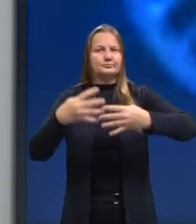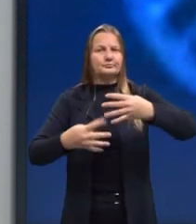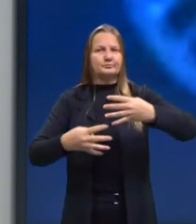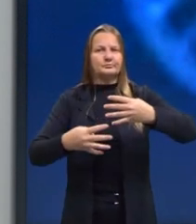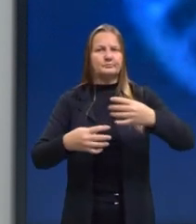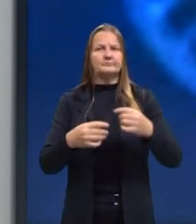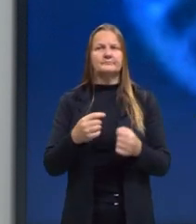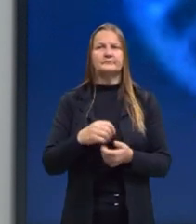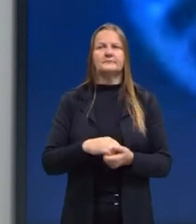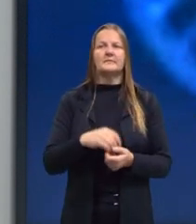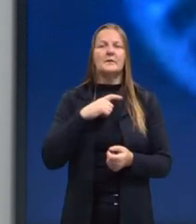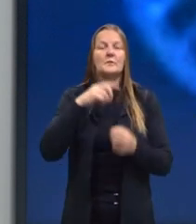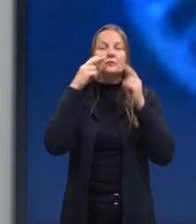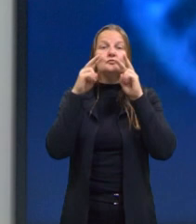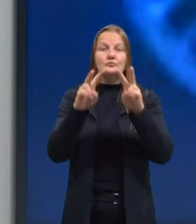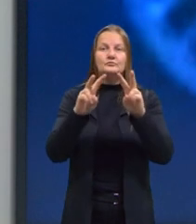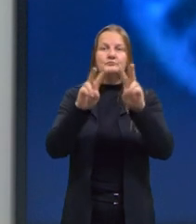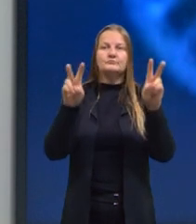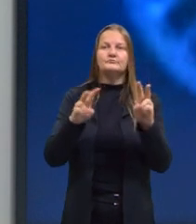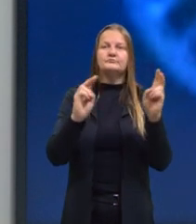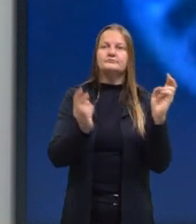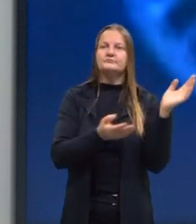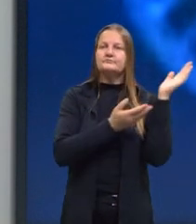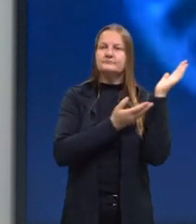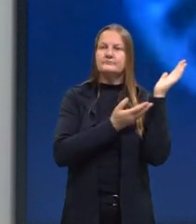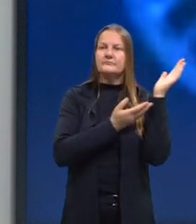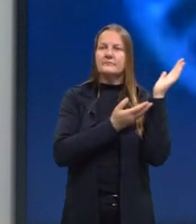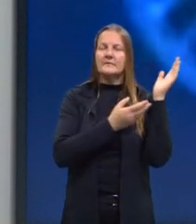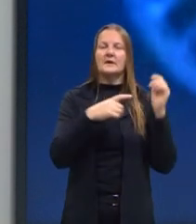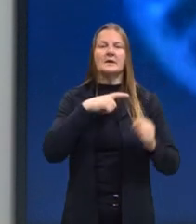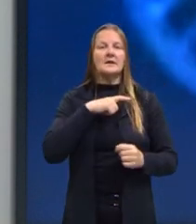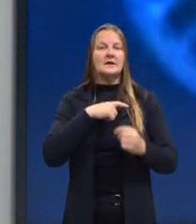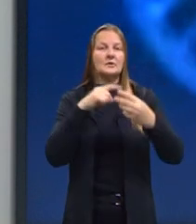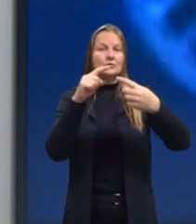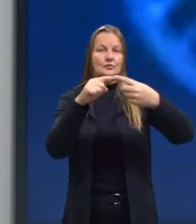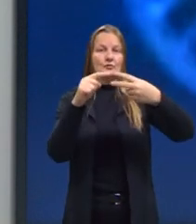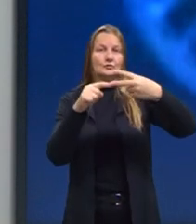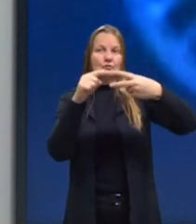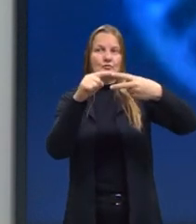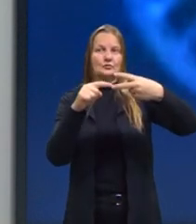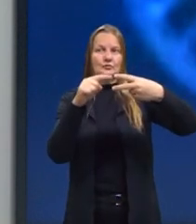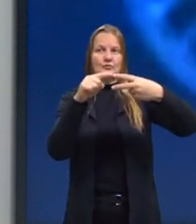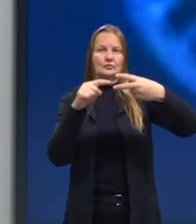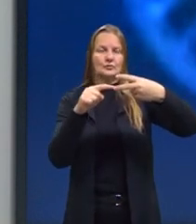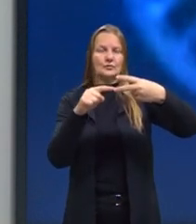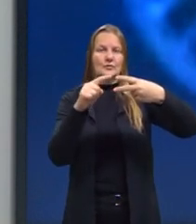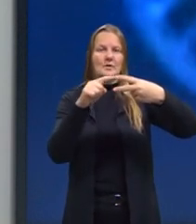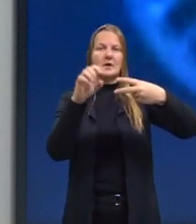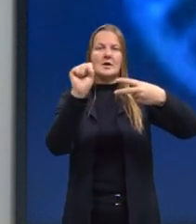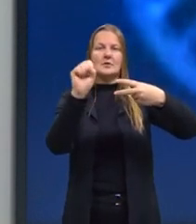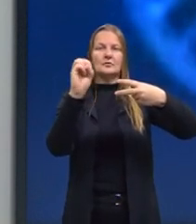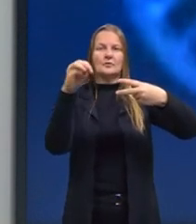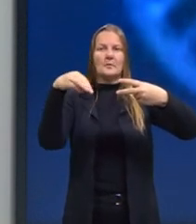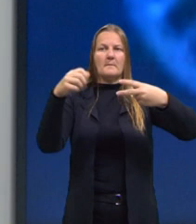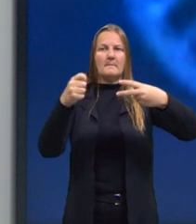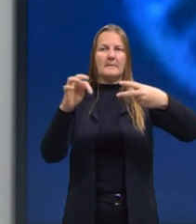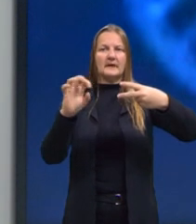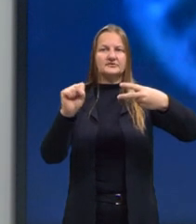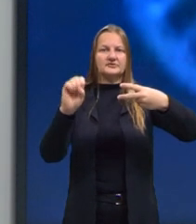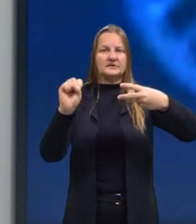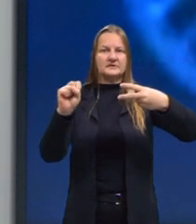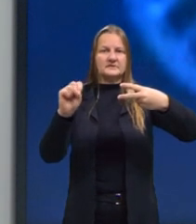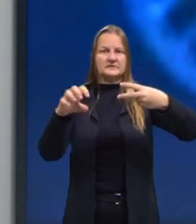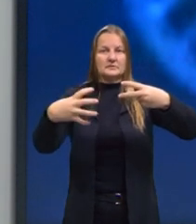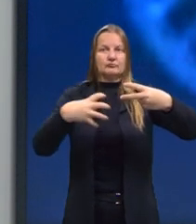Podemos ver mutações somáticas e mutações germinativas. Nas